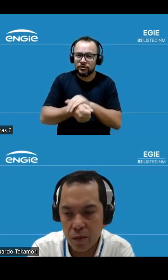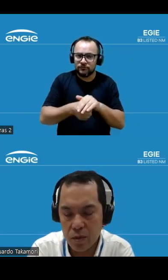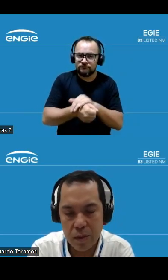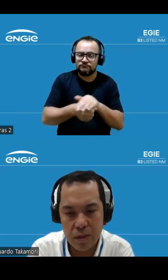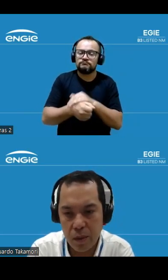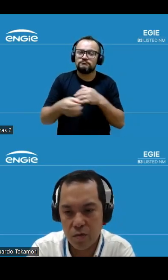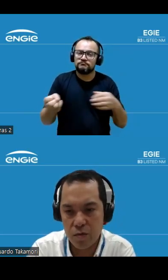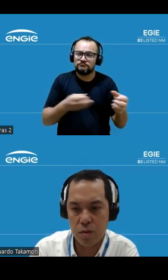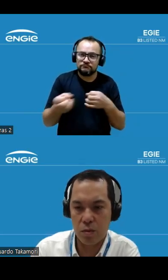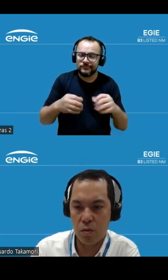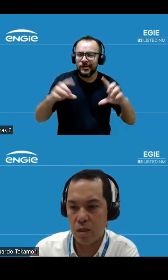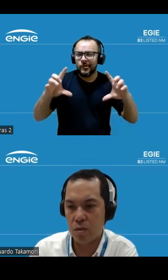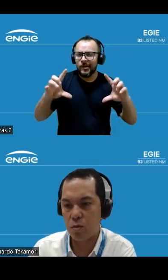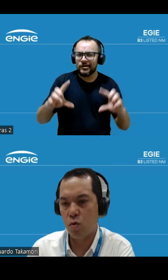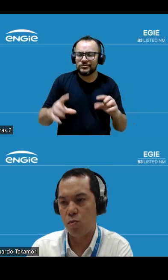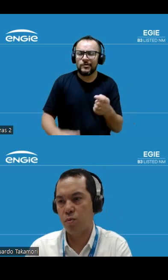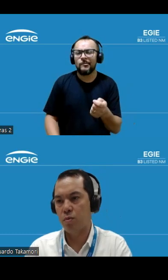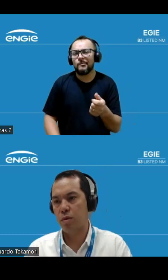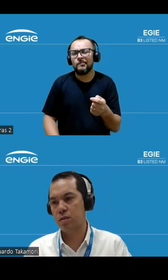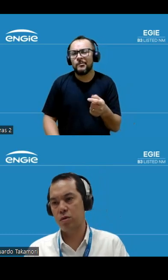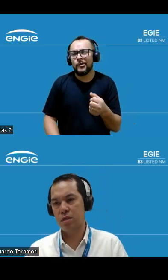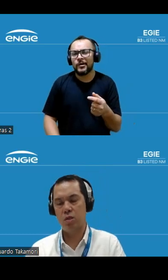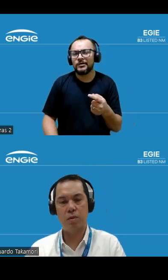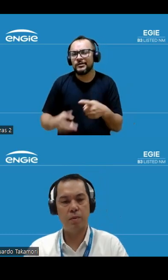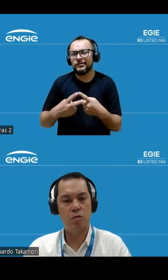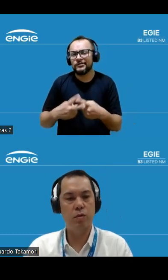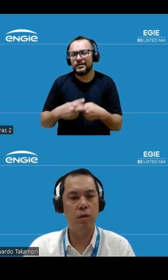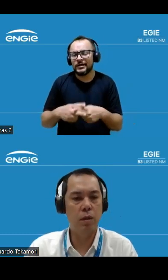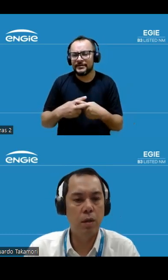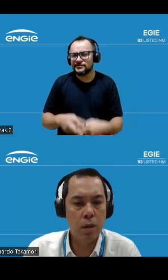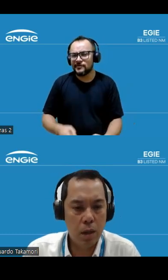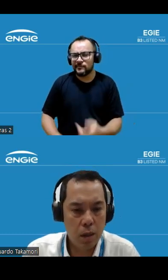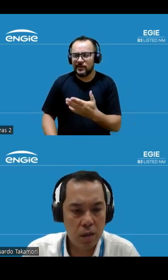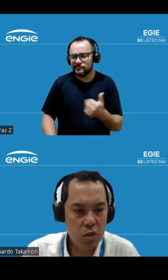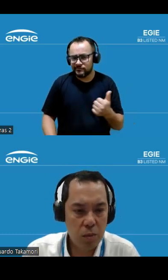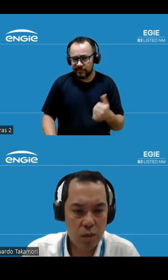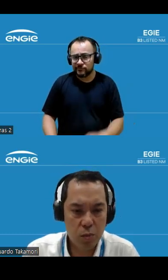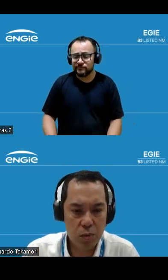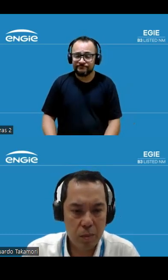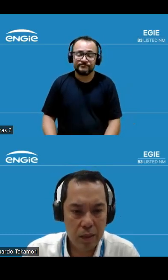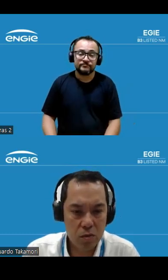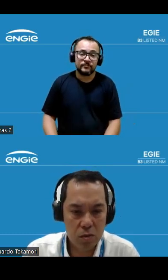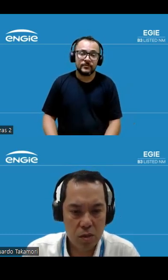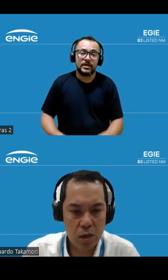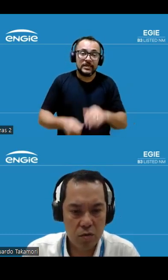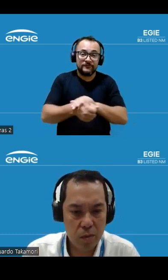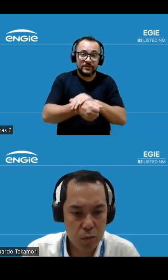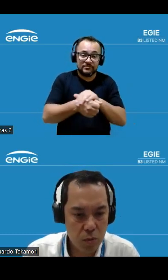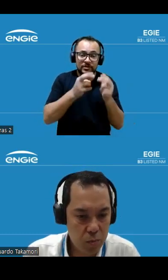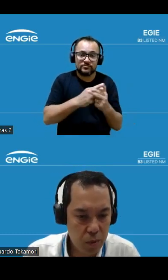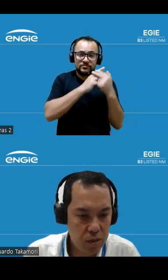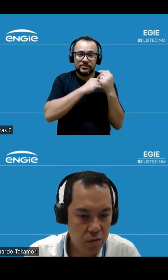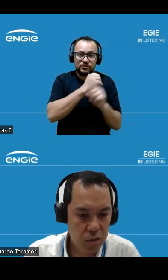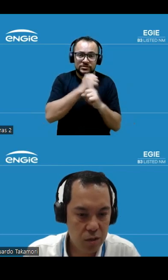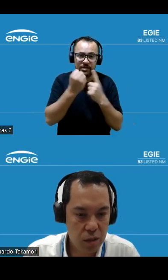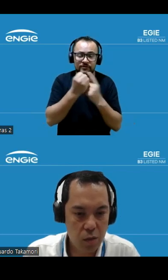uma pequena redução basicamente em função da alteração de escopo com a saída de Pampa Sul. Investimentos e responsabilidade social tivemos